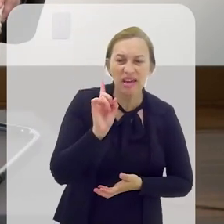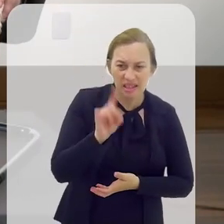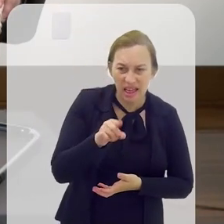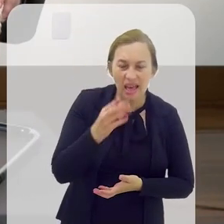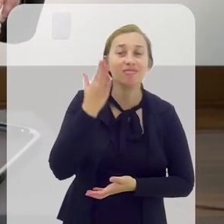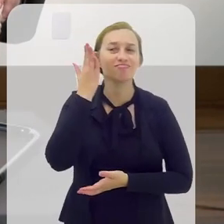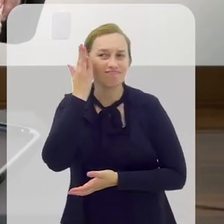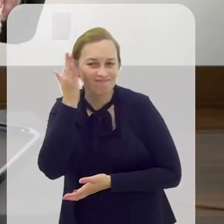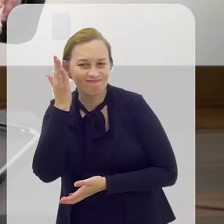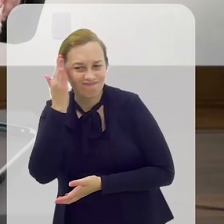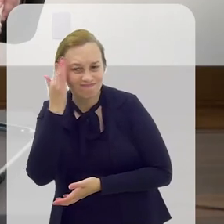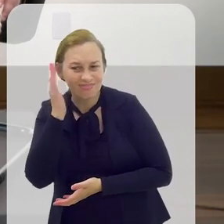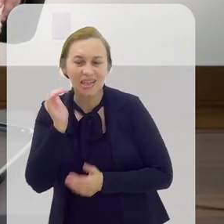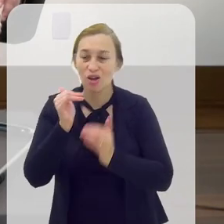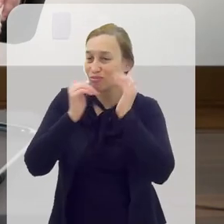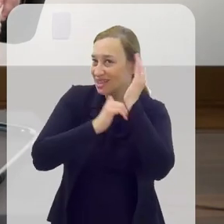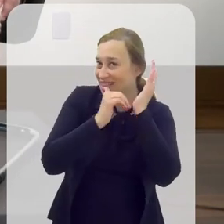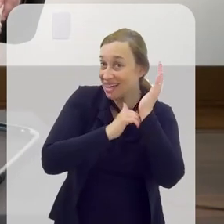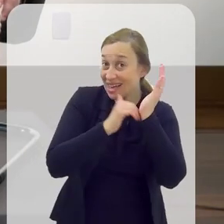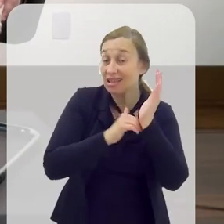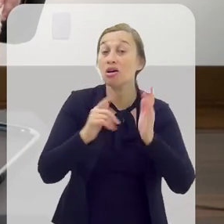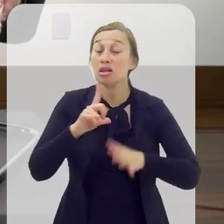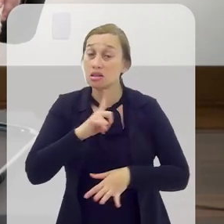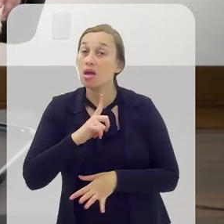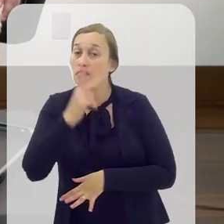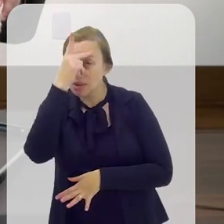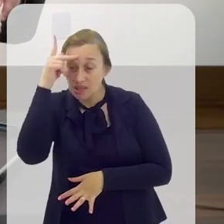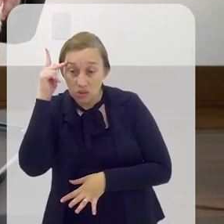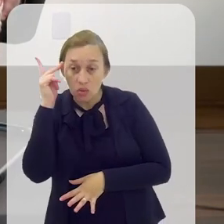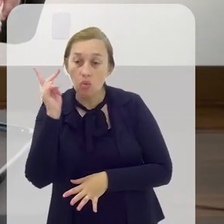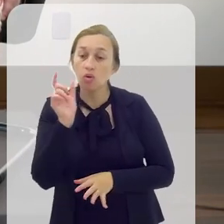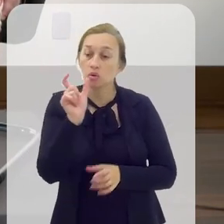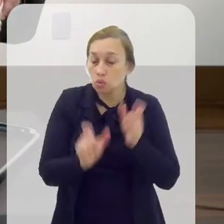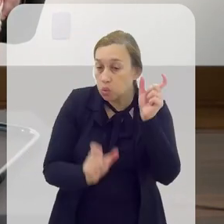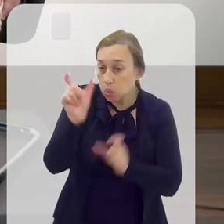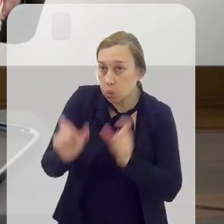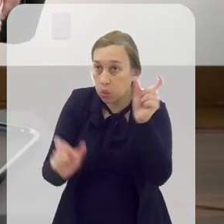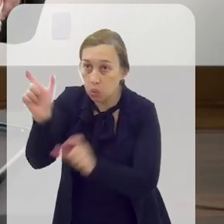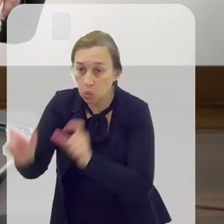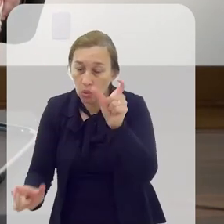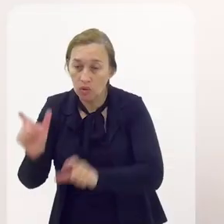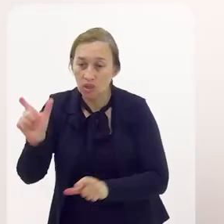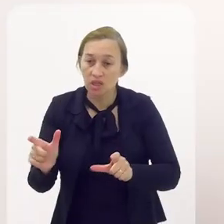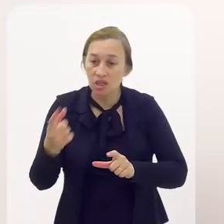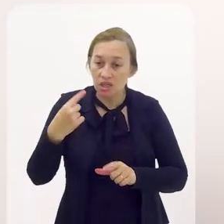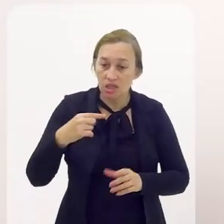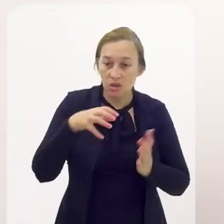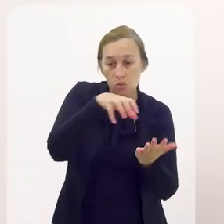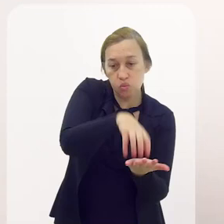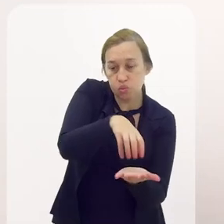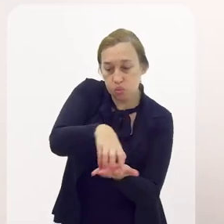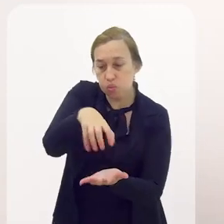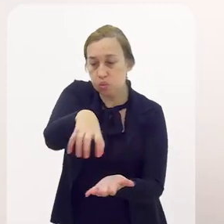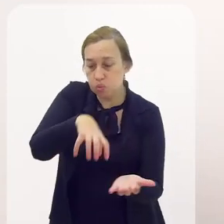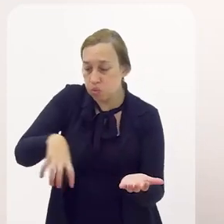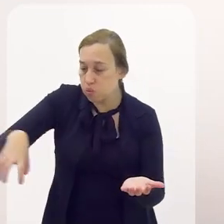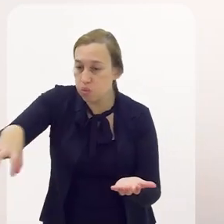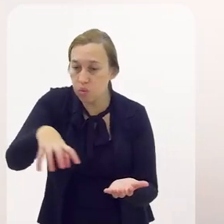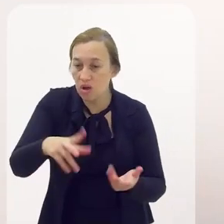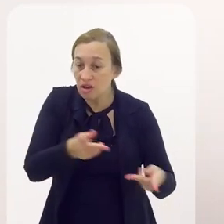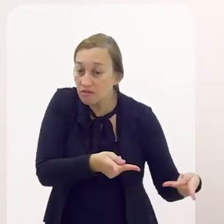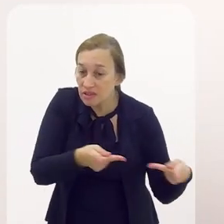saber. Exatamente. É porque é um segredo. É um segredo. tem pessoas que vão para tribos,